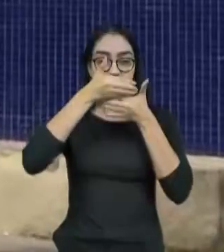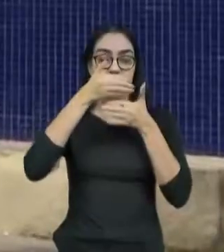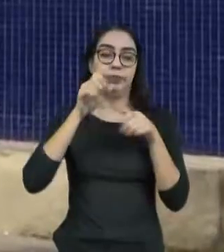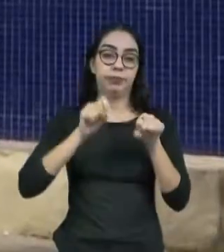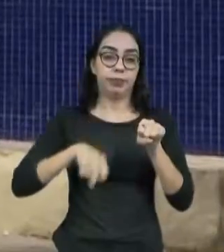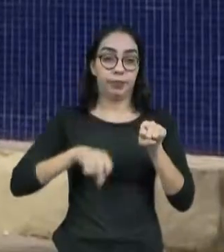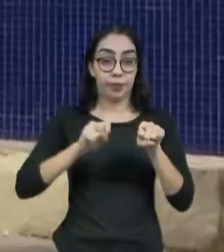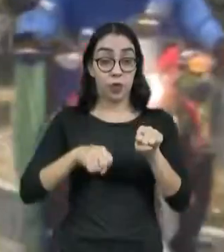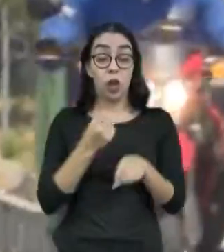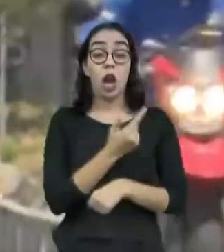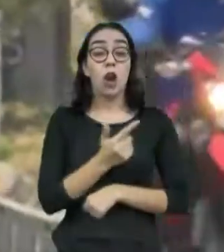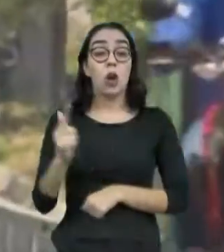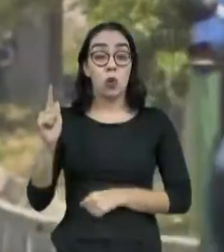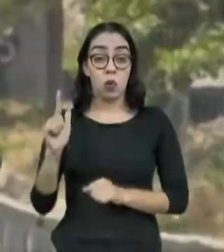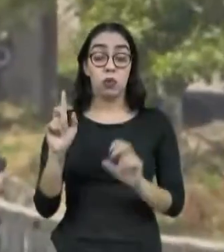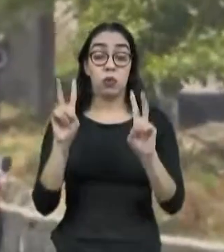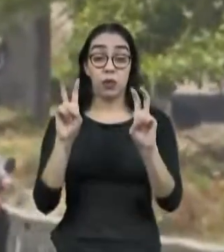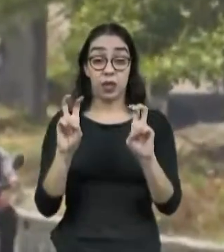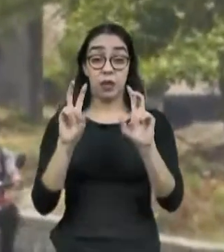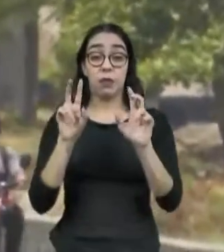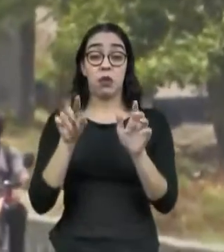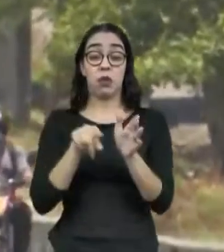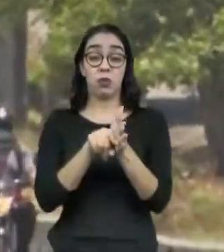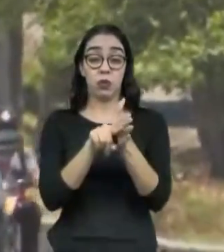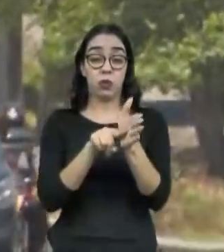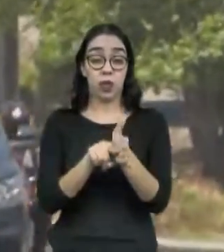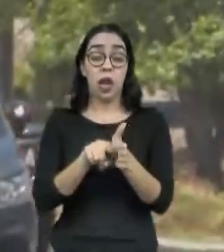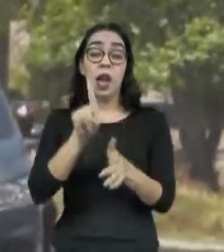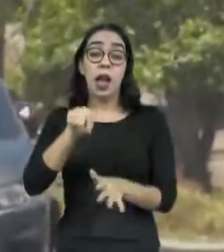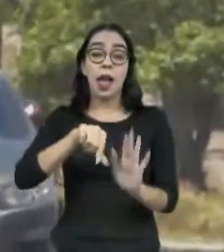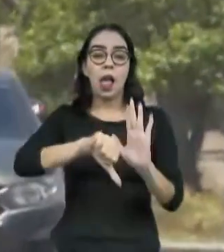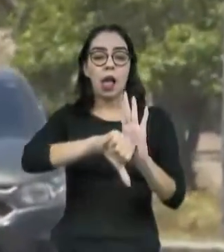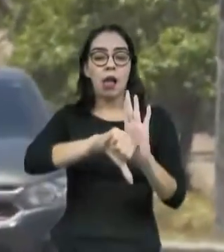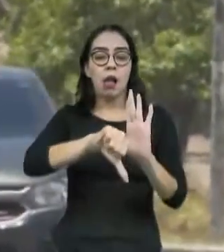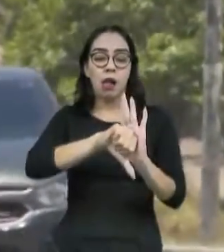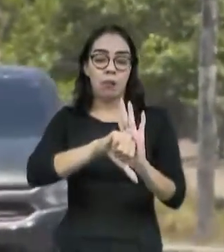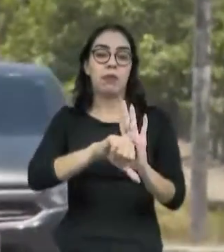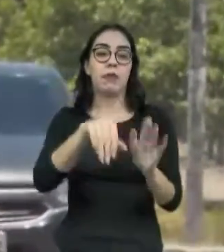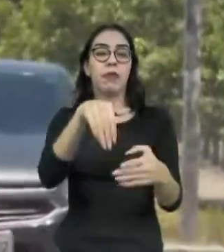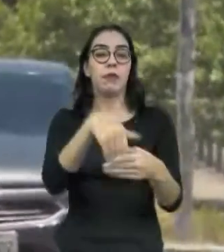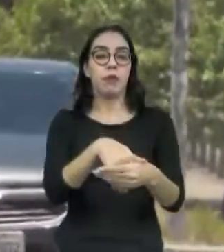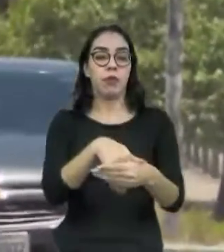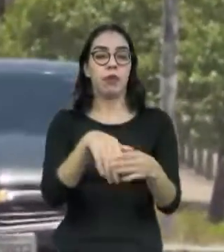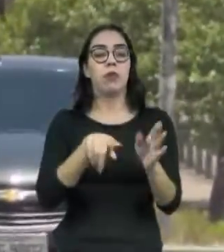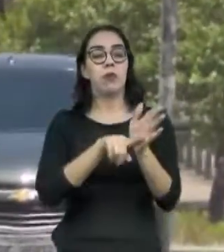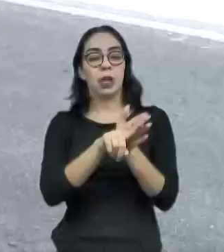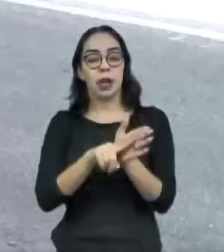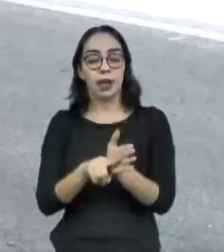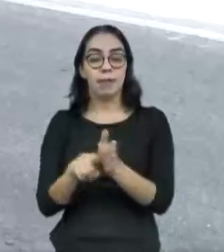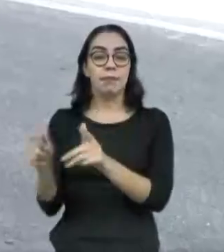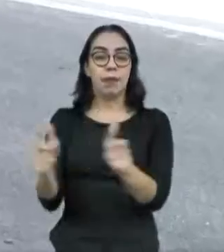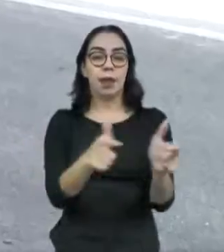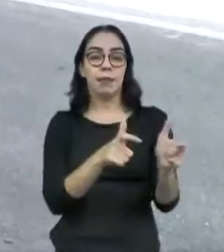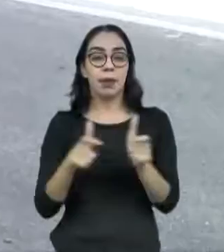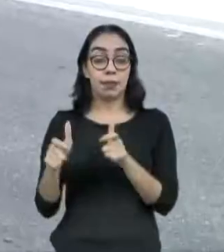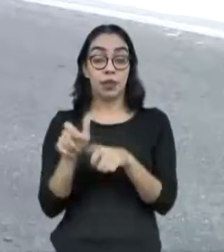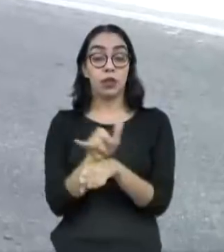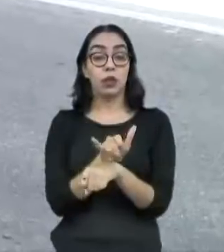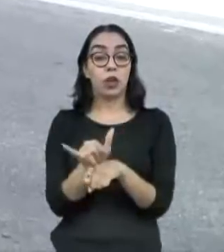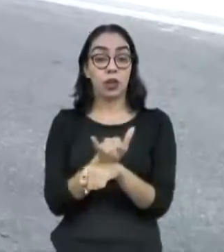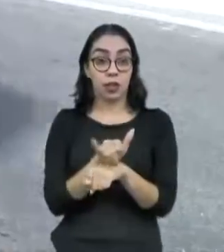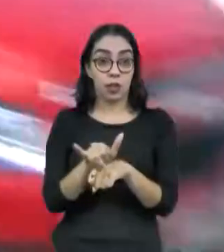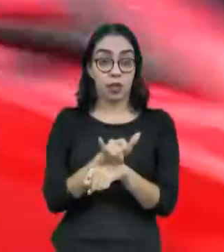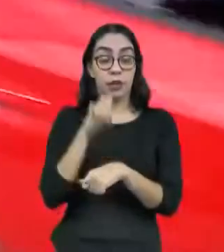do trabalho da PRF é o combate aos crimes eleitorais. Haverá fiscalização de pontos estratégicos para impedir